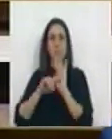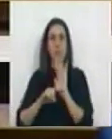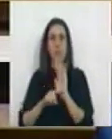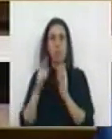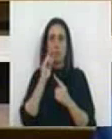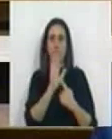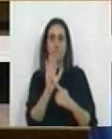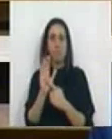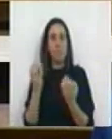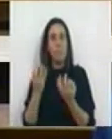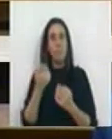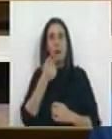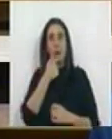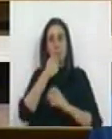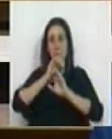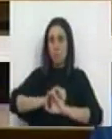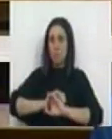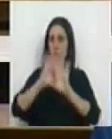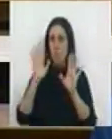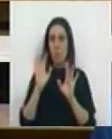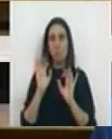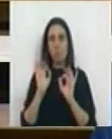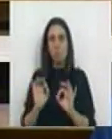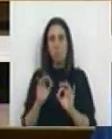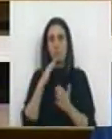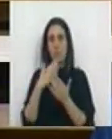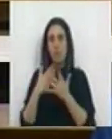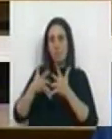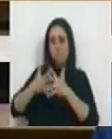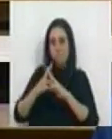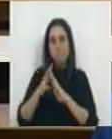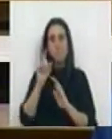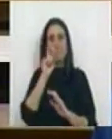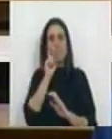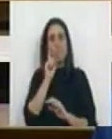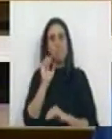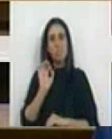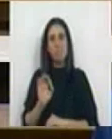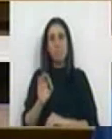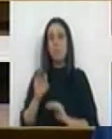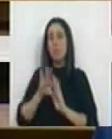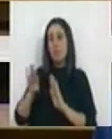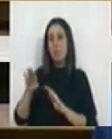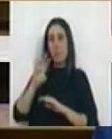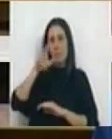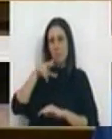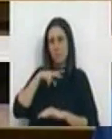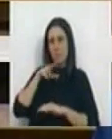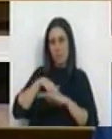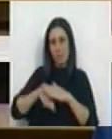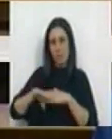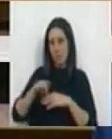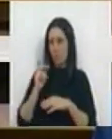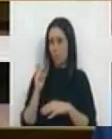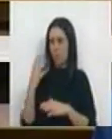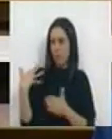que apresentamos, é desta clareza que sai a solidez para estragar aquilo que a direita fez ao país nos últimos quatro